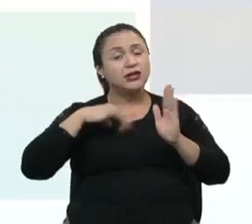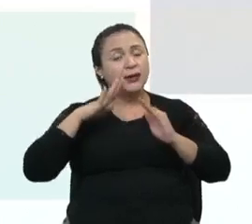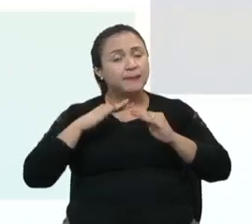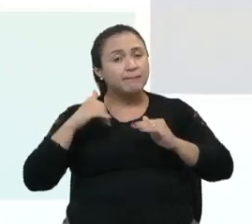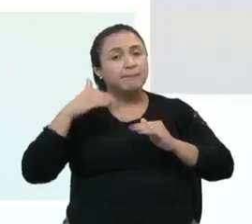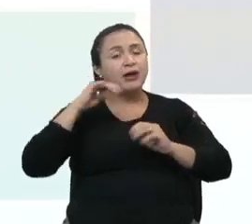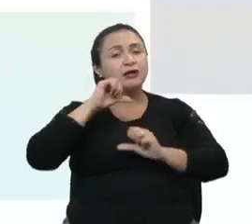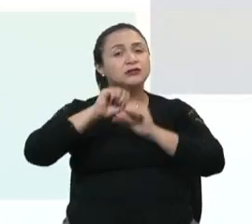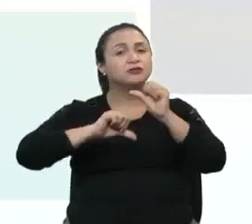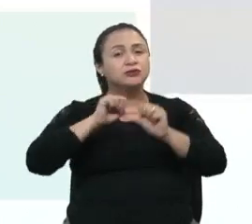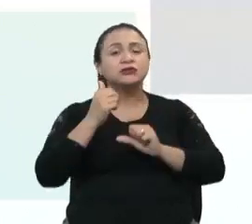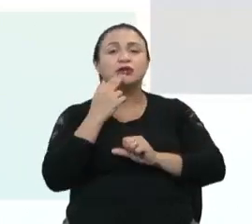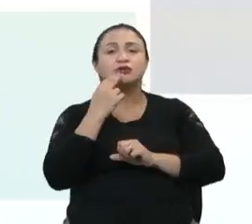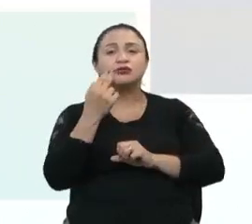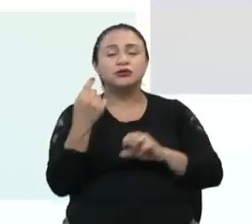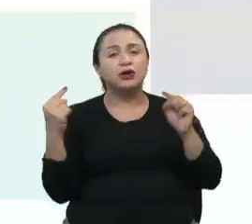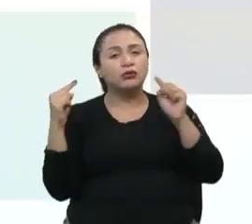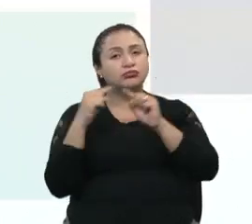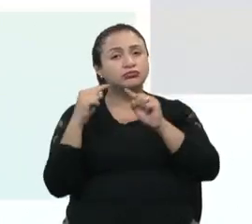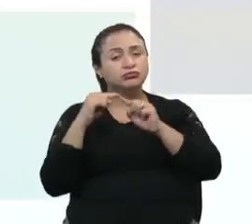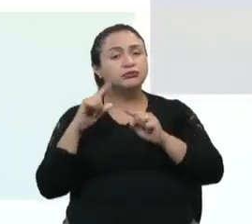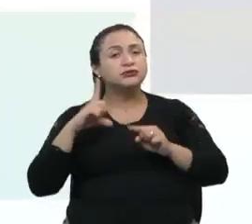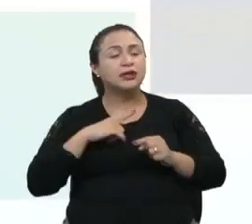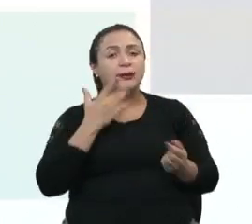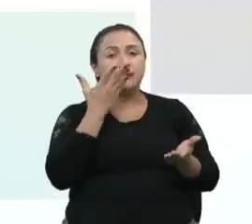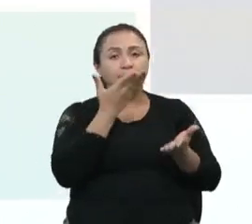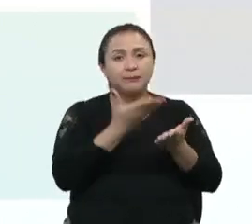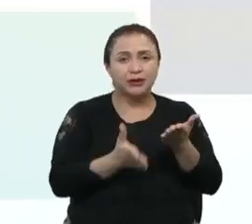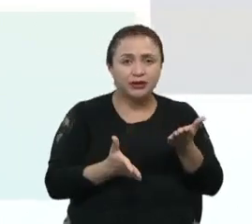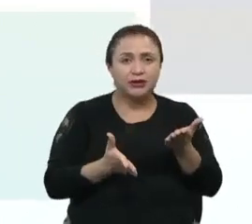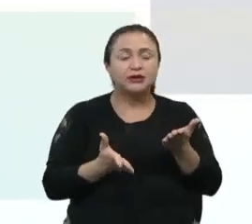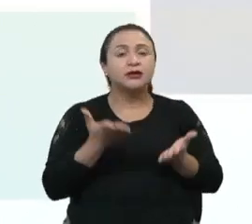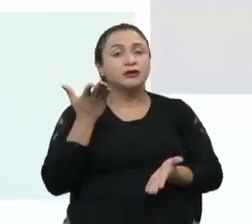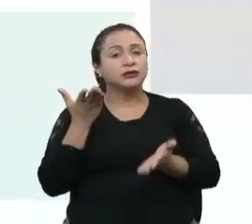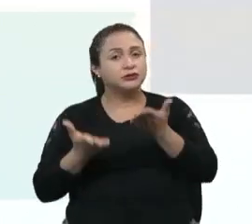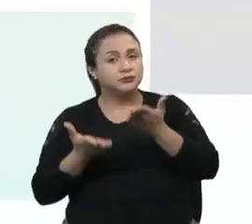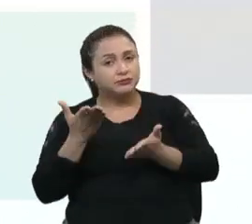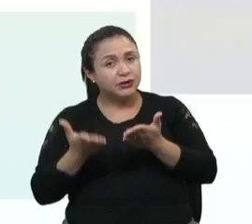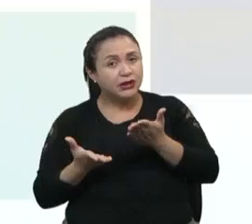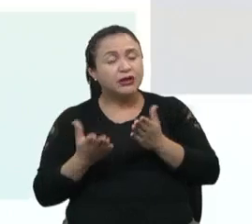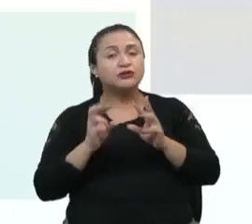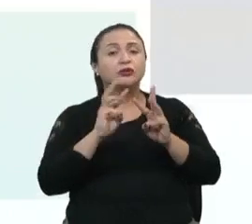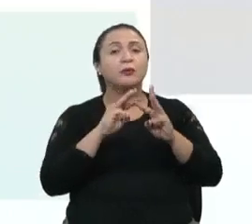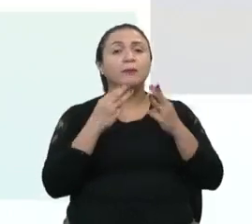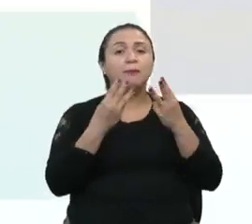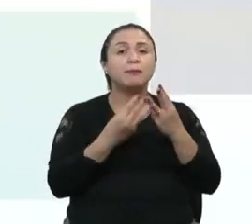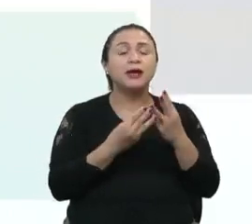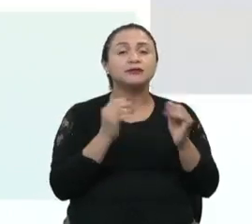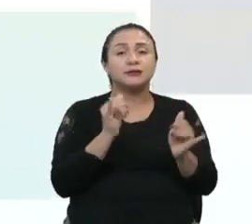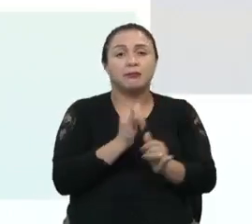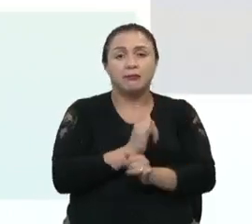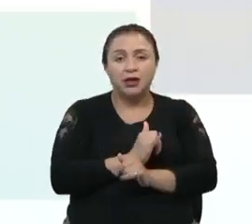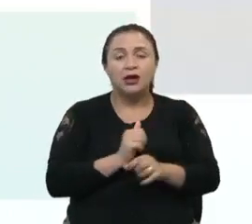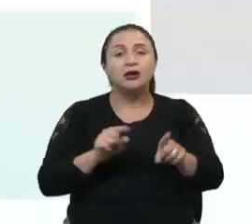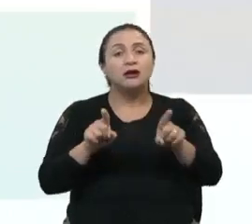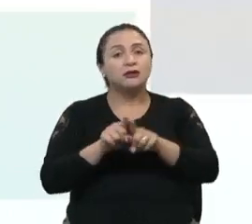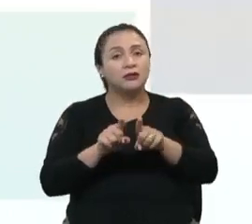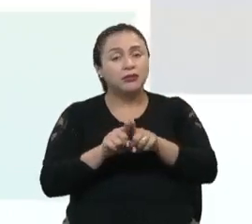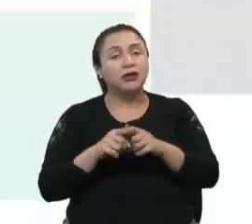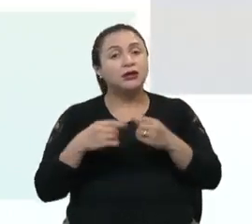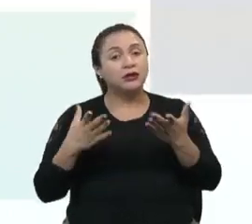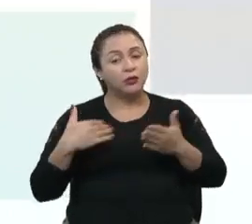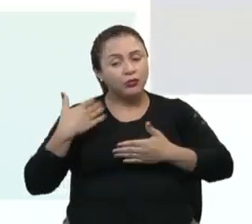alterações nutricionais relacionadas às perdas de peso, de massa magra. Então, o processo do